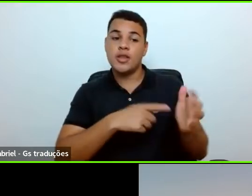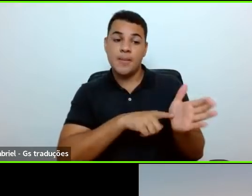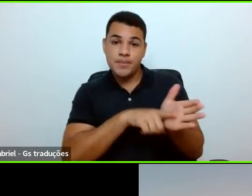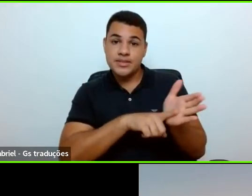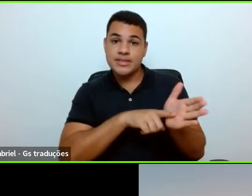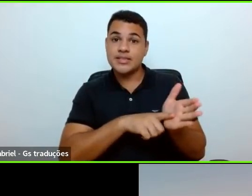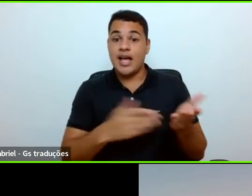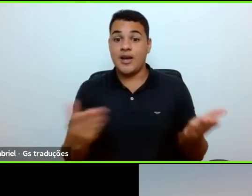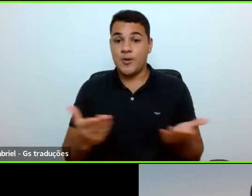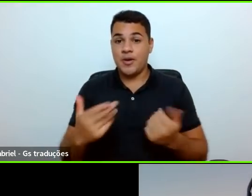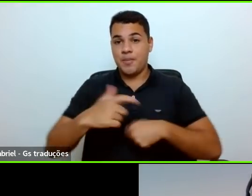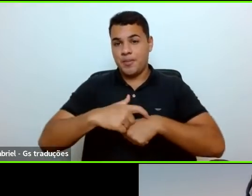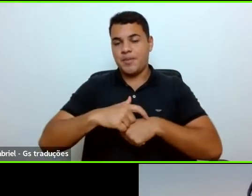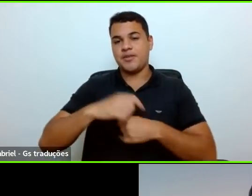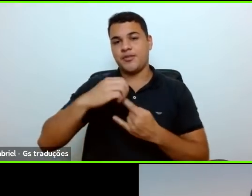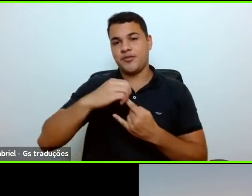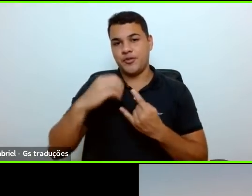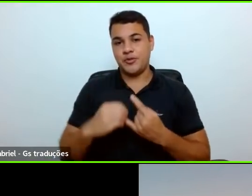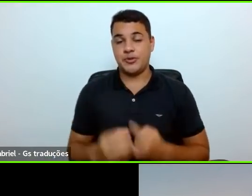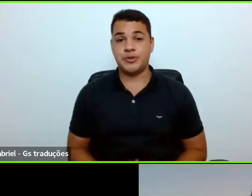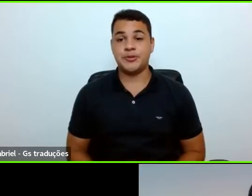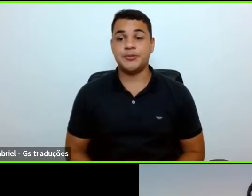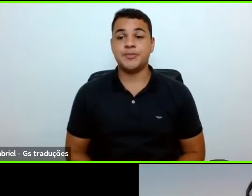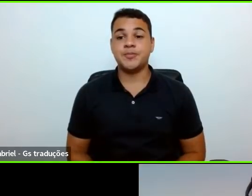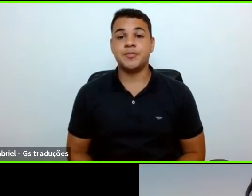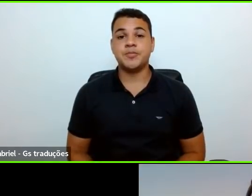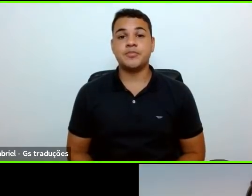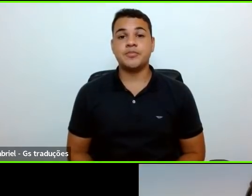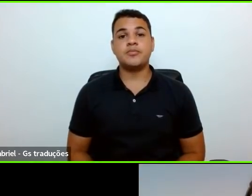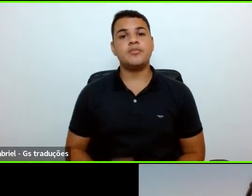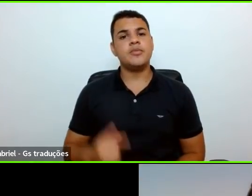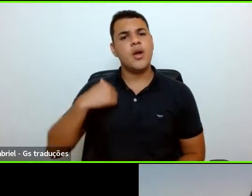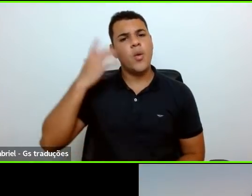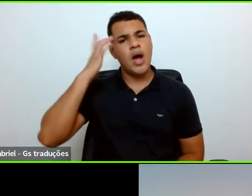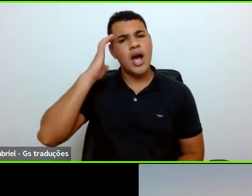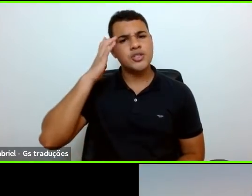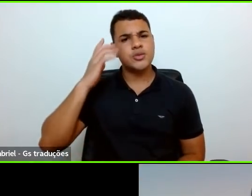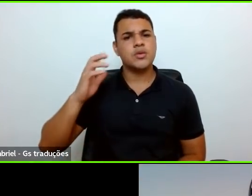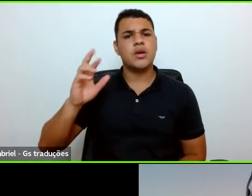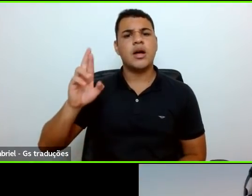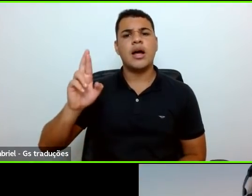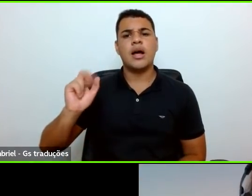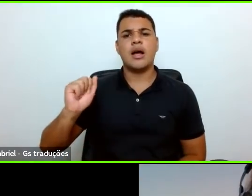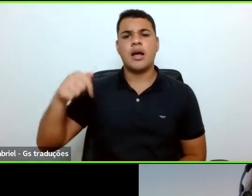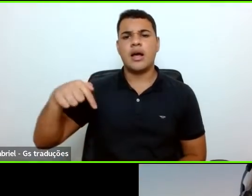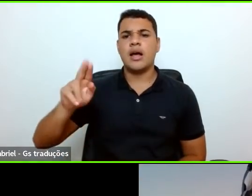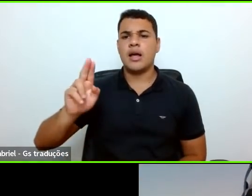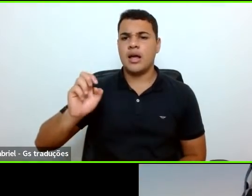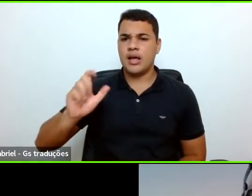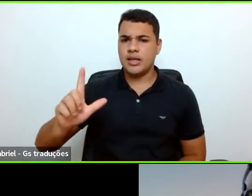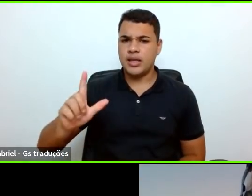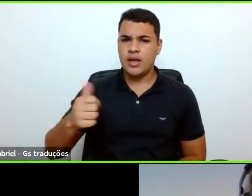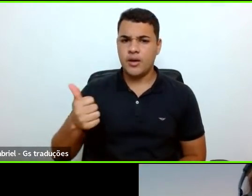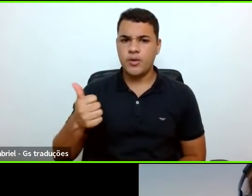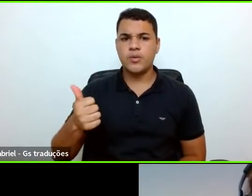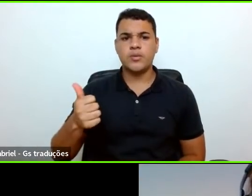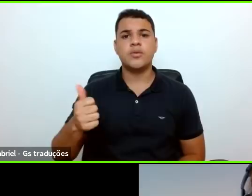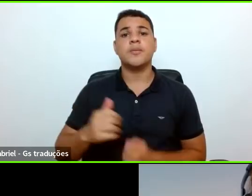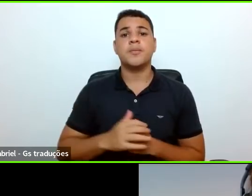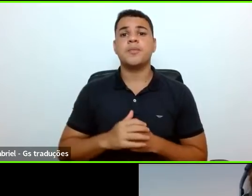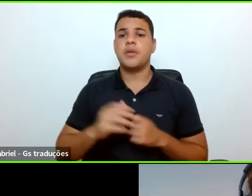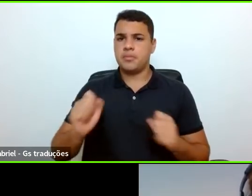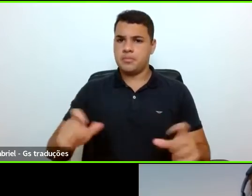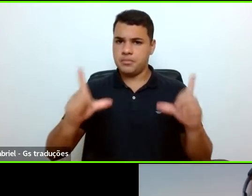instituição. Mas eu vou pedir para, eu acho que a Raquel, não sei, a Raquel que estava talvez com minha apresentação, colocar aí